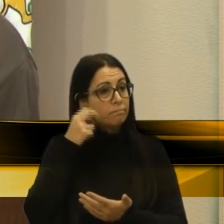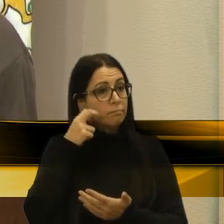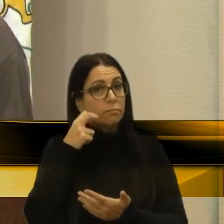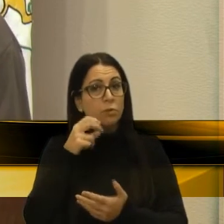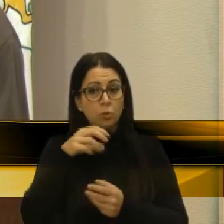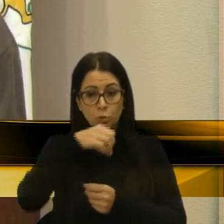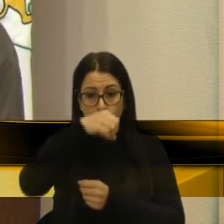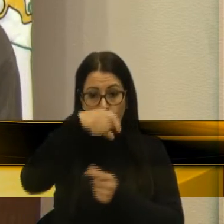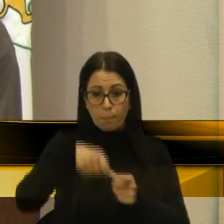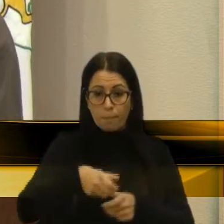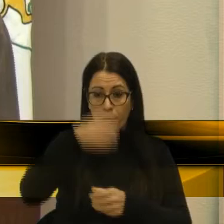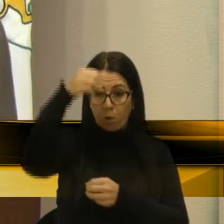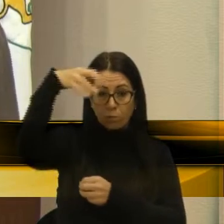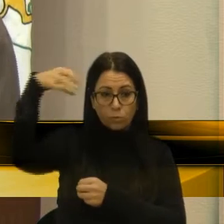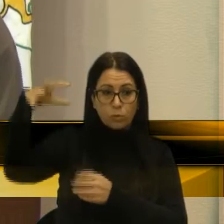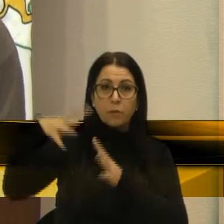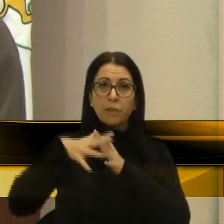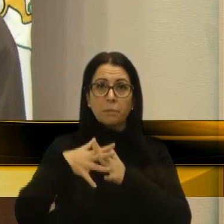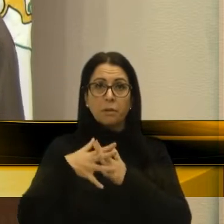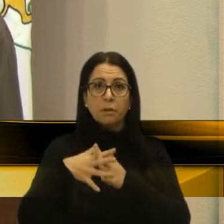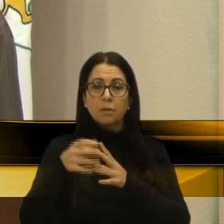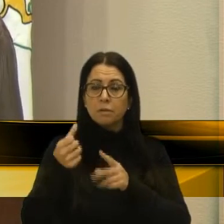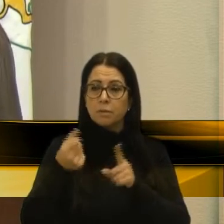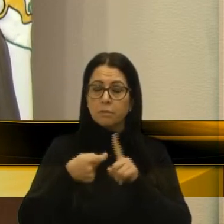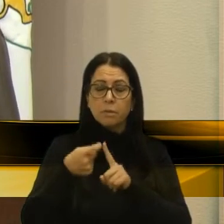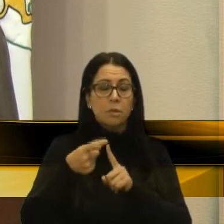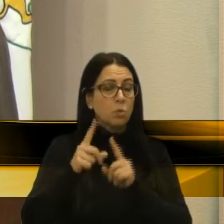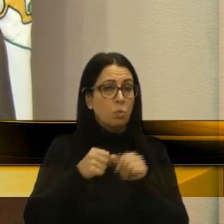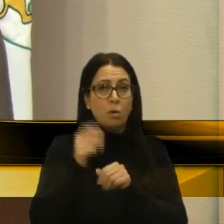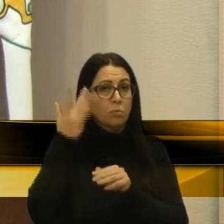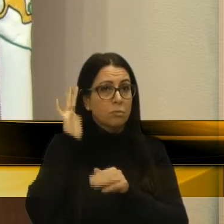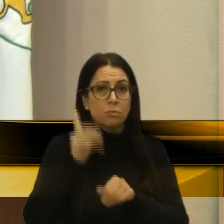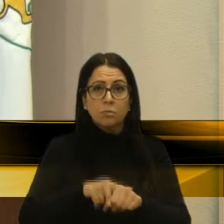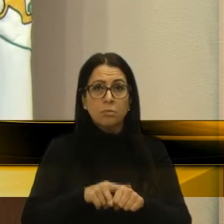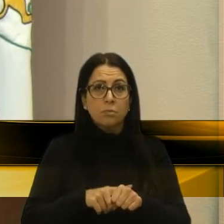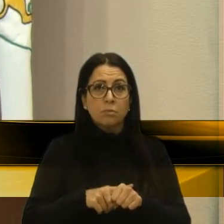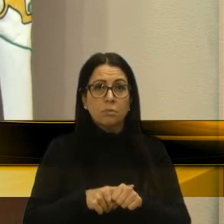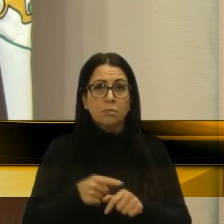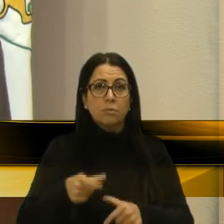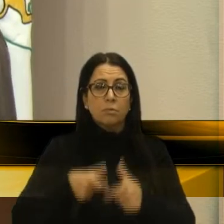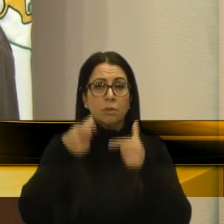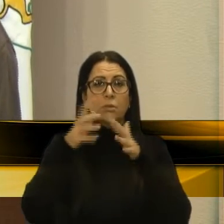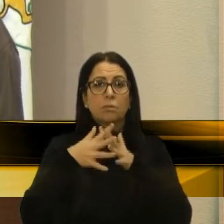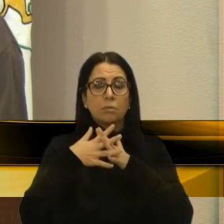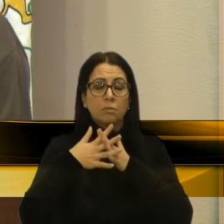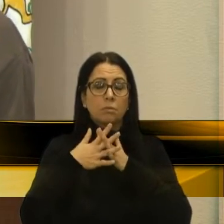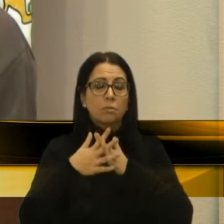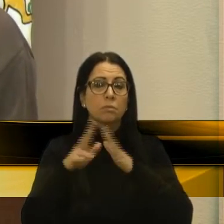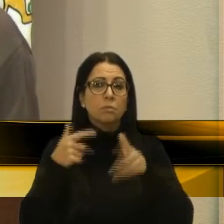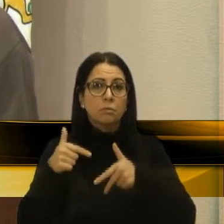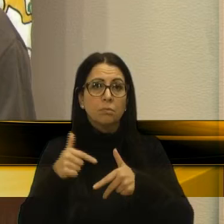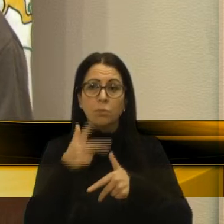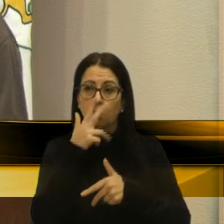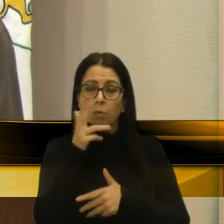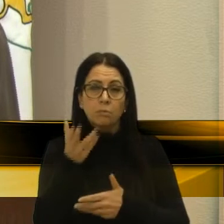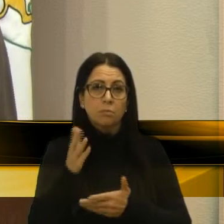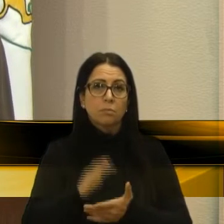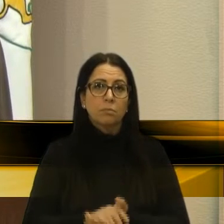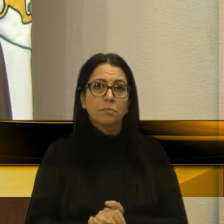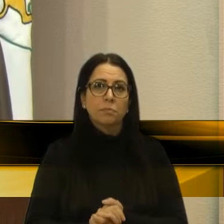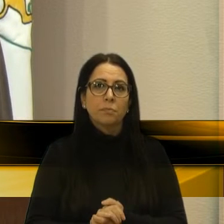um poste esteja aí, ficar trabalhando seis meses, um ano, não sei quanto tempo, um poste, está trabalhando um trabalho, como esse.